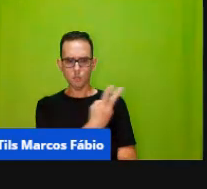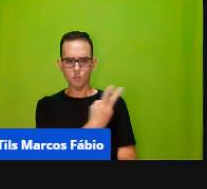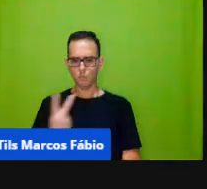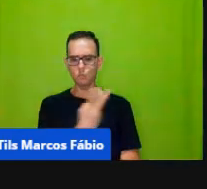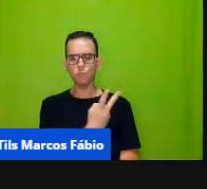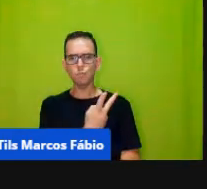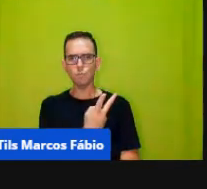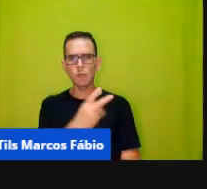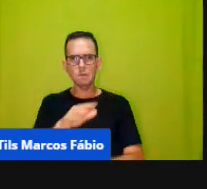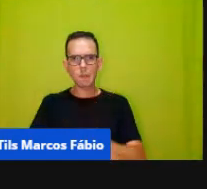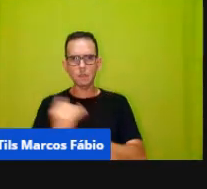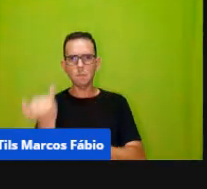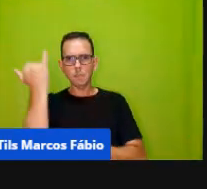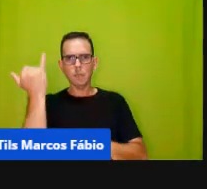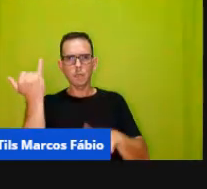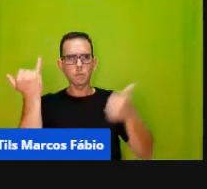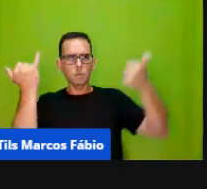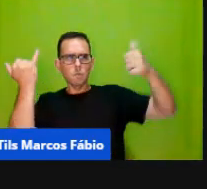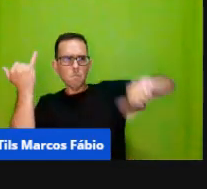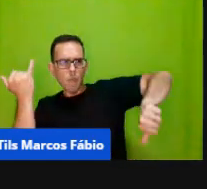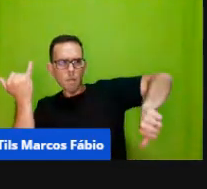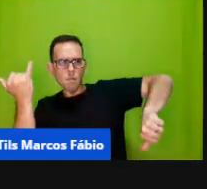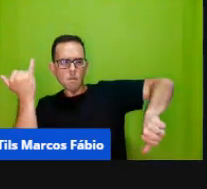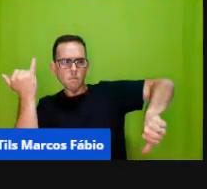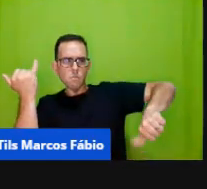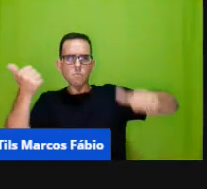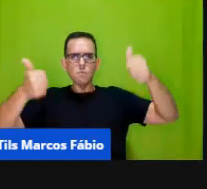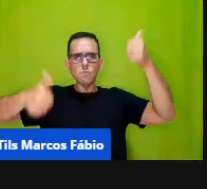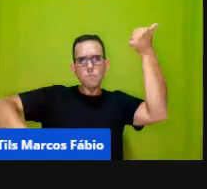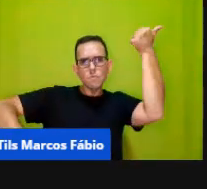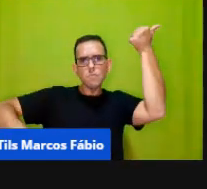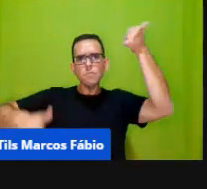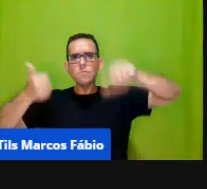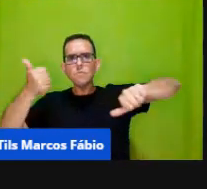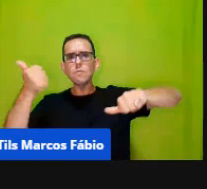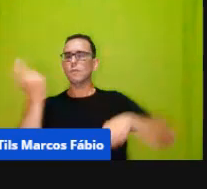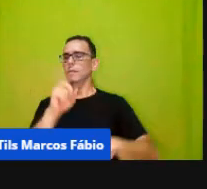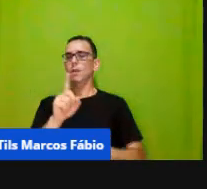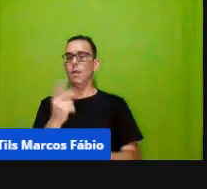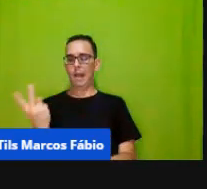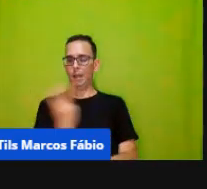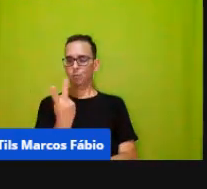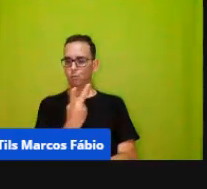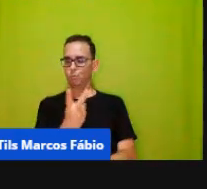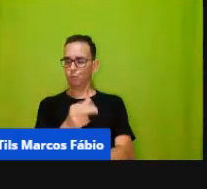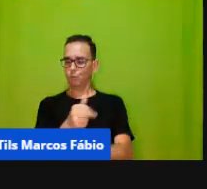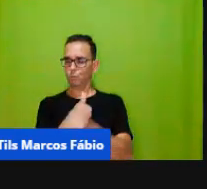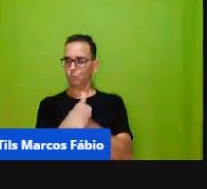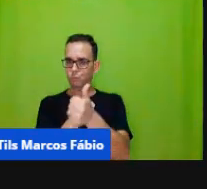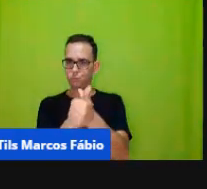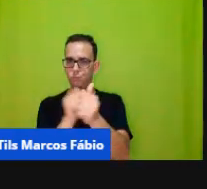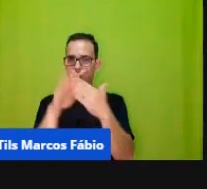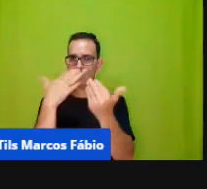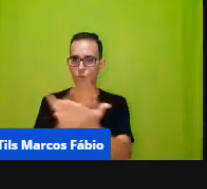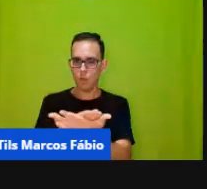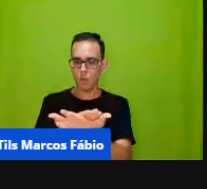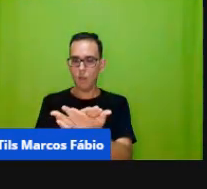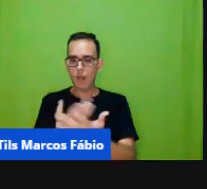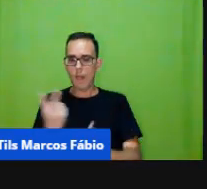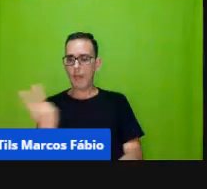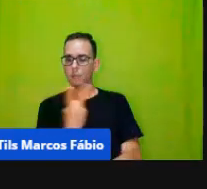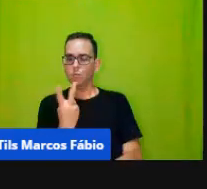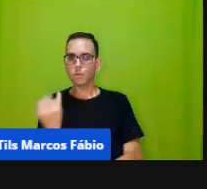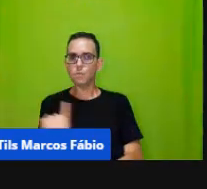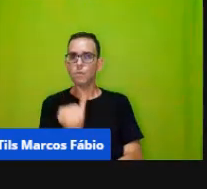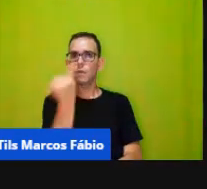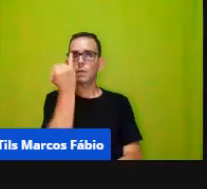mais importante que outra. as duas fazem parte do contexto escolar, da rotina escolar e as duas são de extrema importância para o